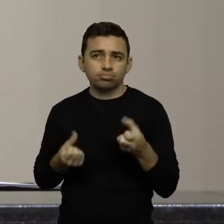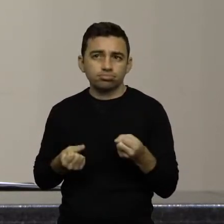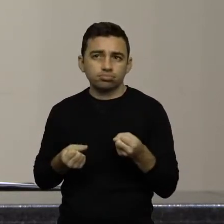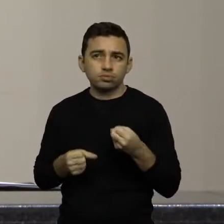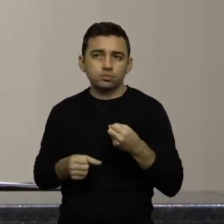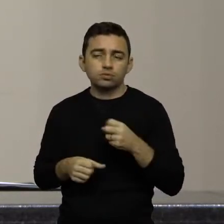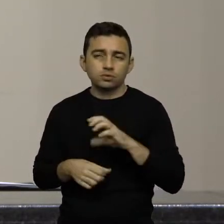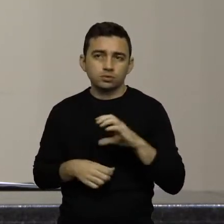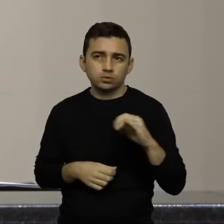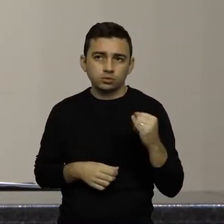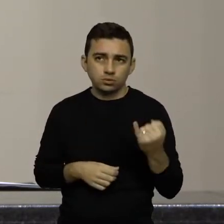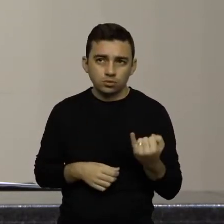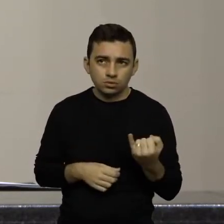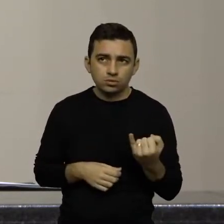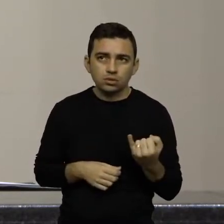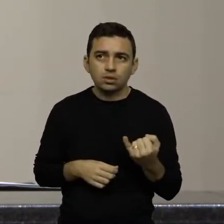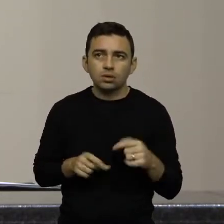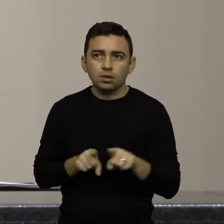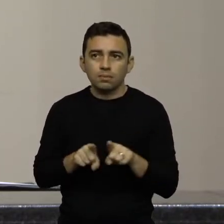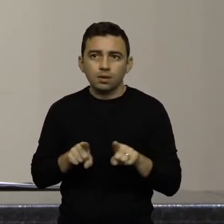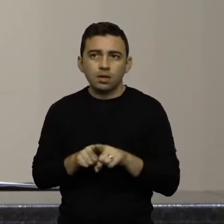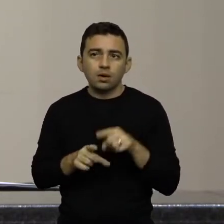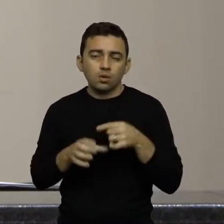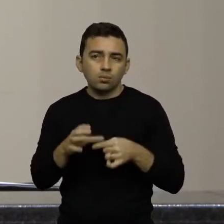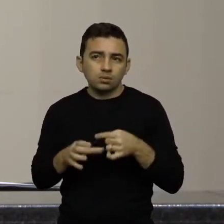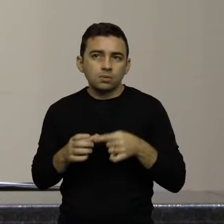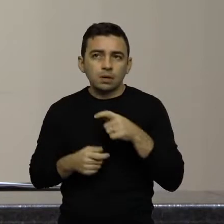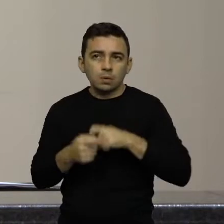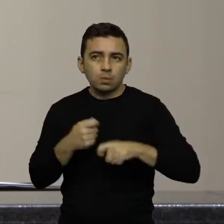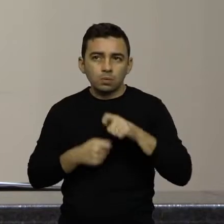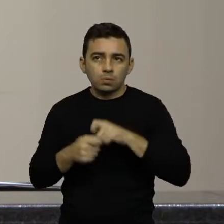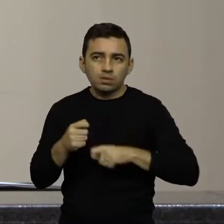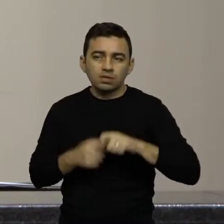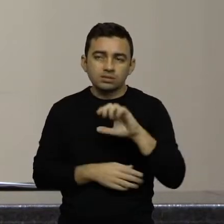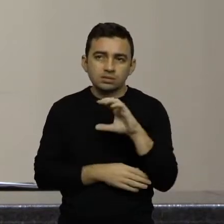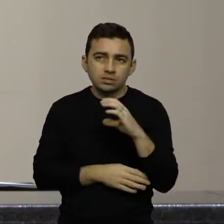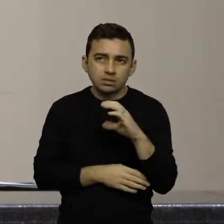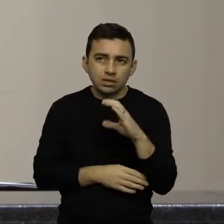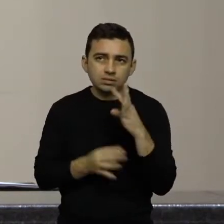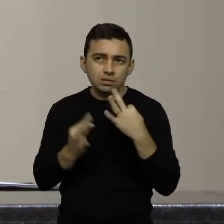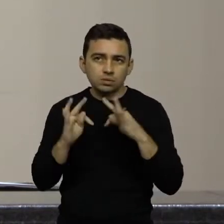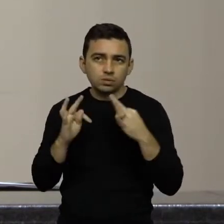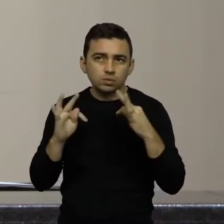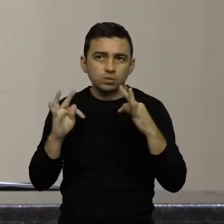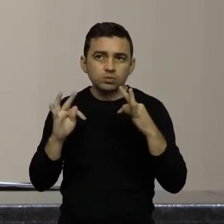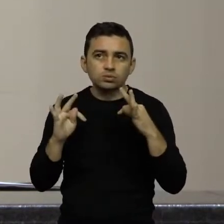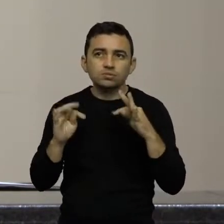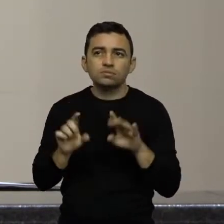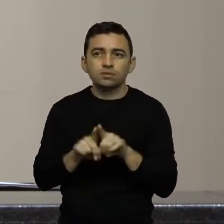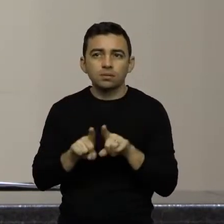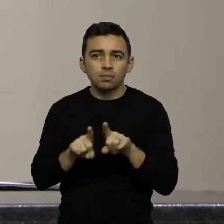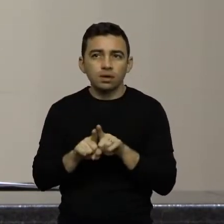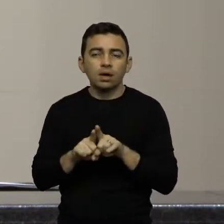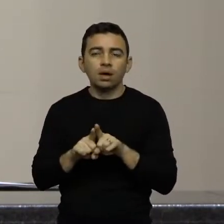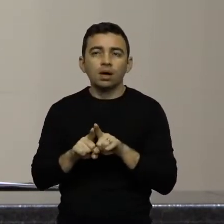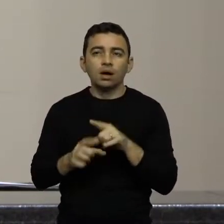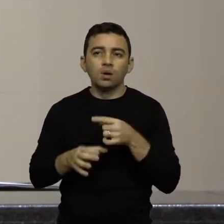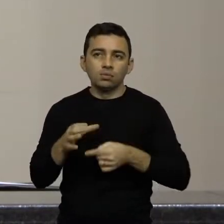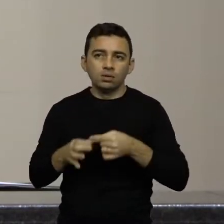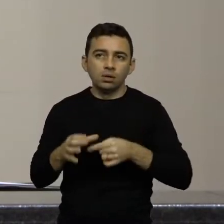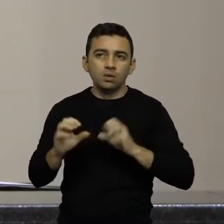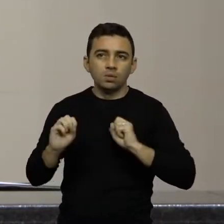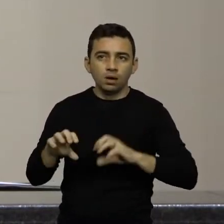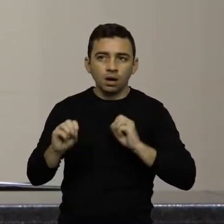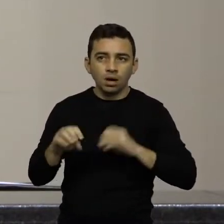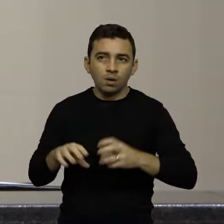Constituição e Justiça, Comissão de Economia, Ciência e Tecnologia, Minas e Energia e Comissão de Educação,